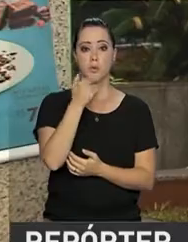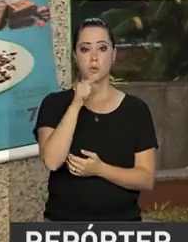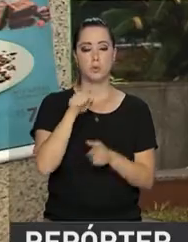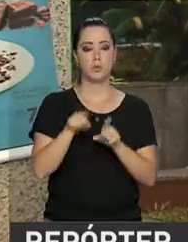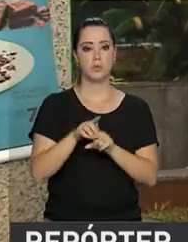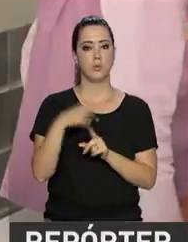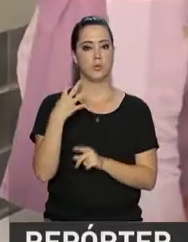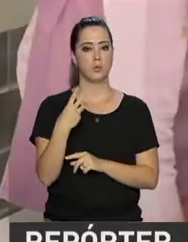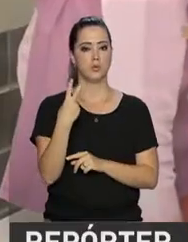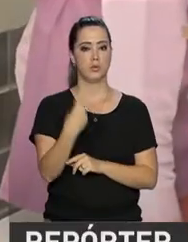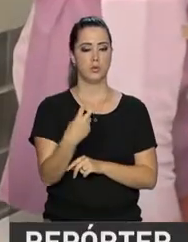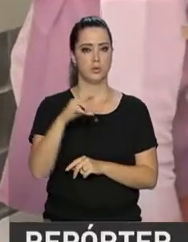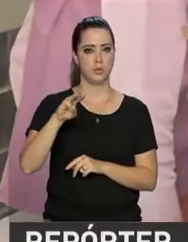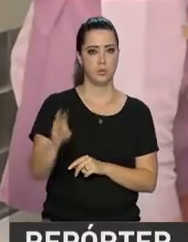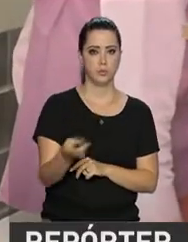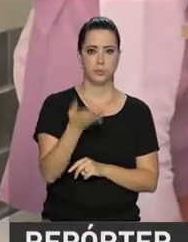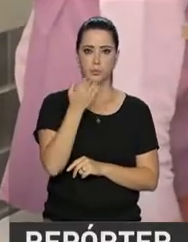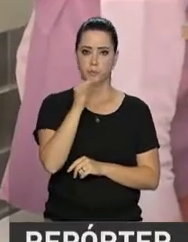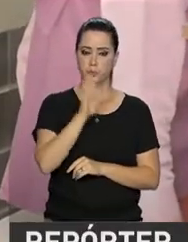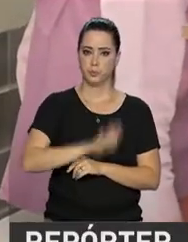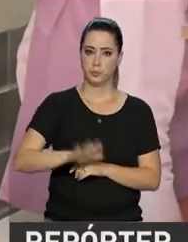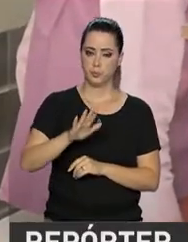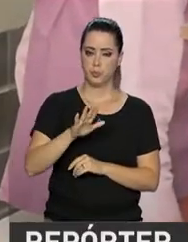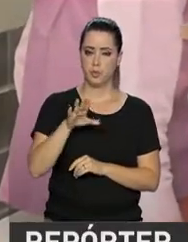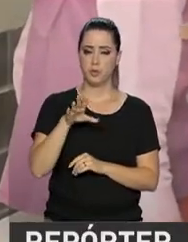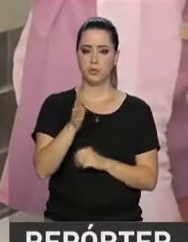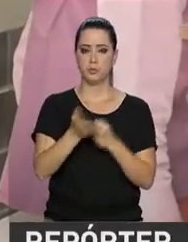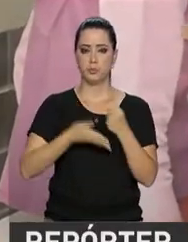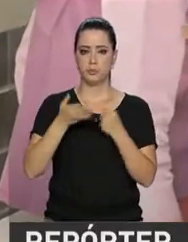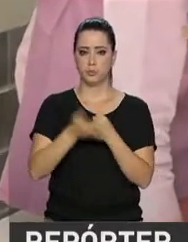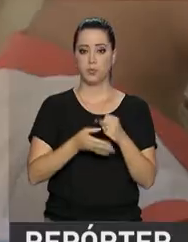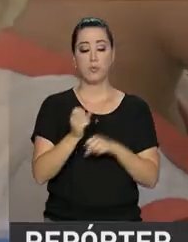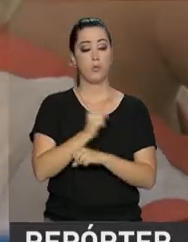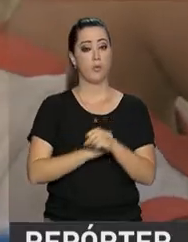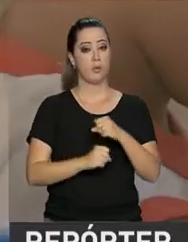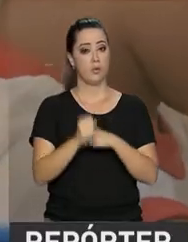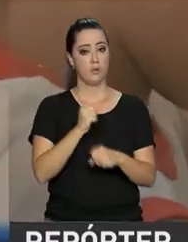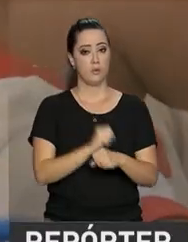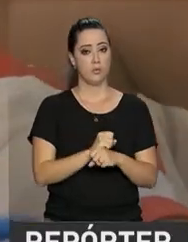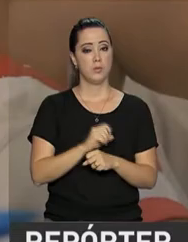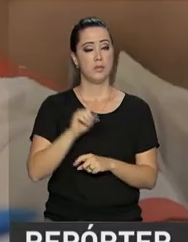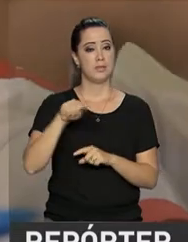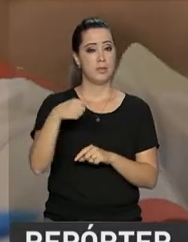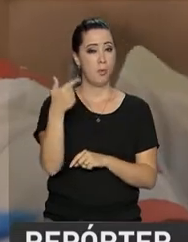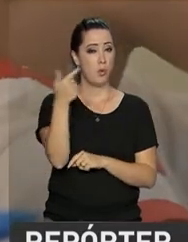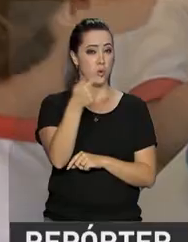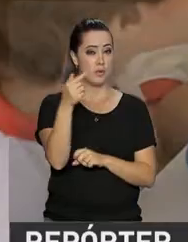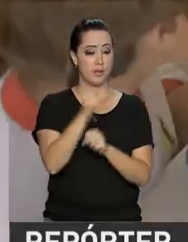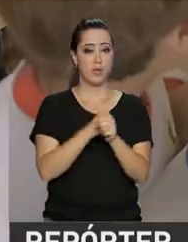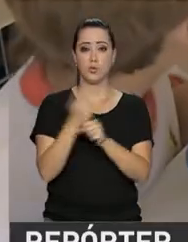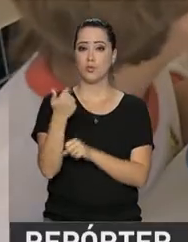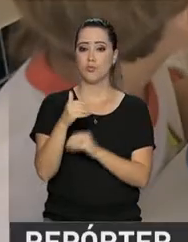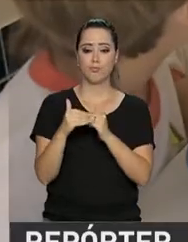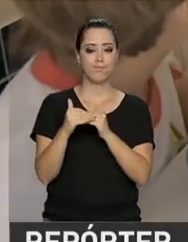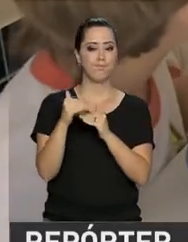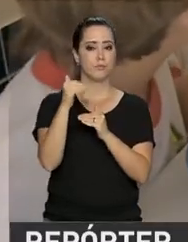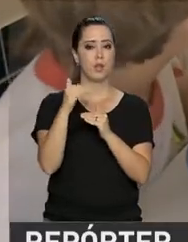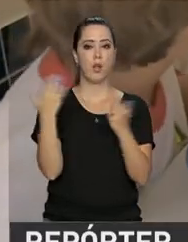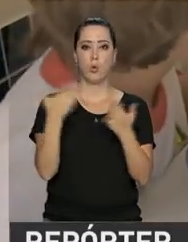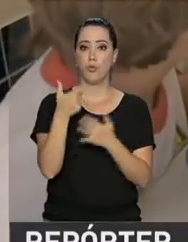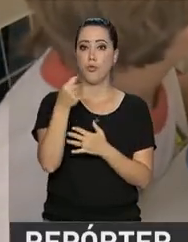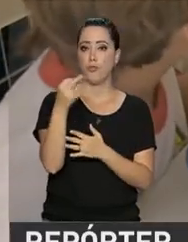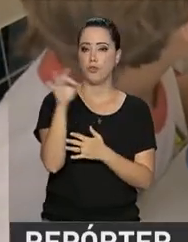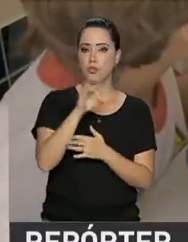educação básica. No ano passado, depois de sete anos sem reajuste, o PNAE aumentou em 20% o valor médio dos